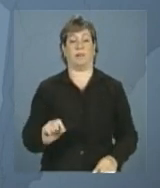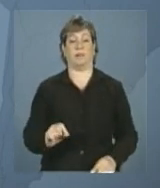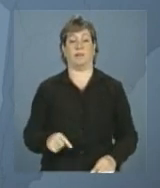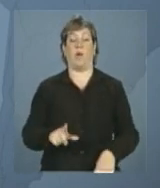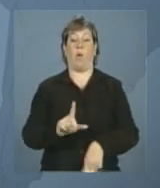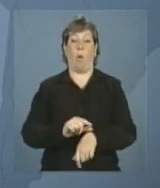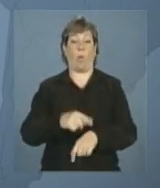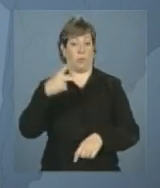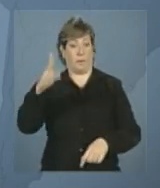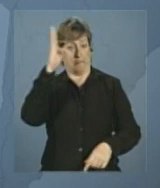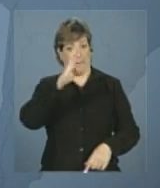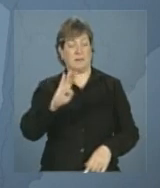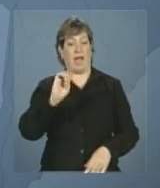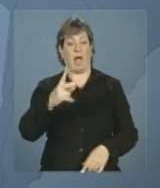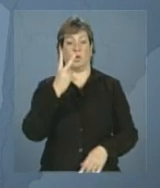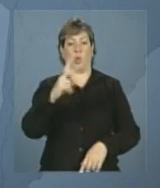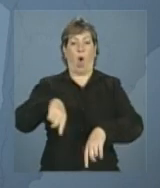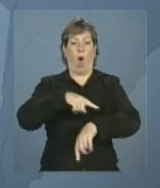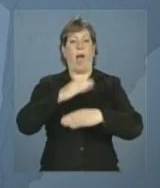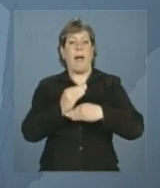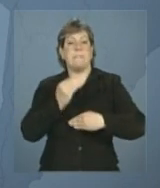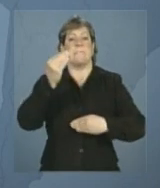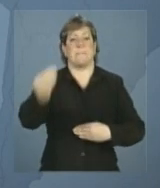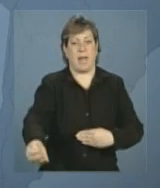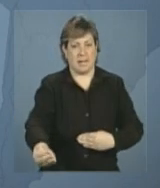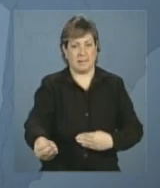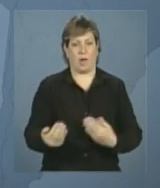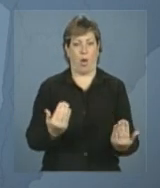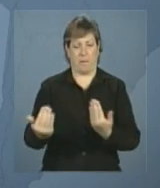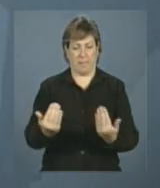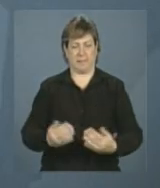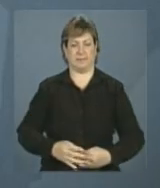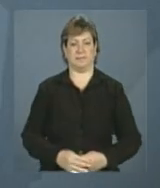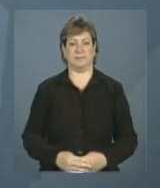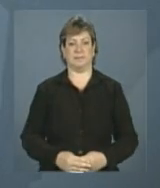o horário do Brasil fica duas horas a mais aqui, Renata.